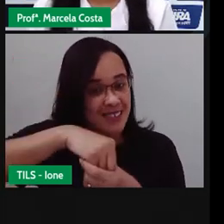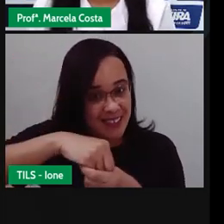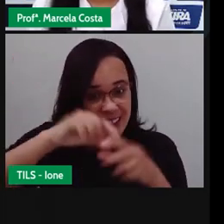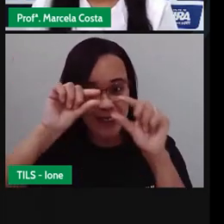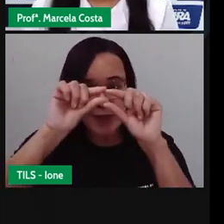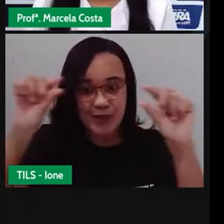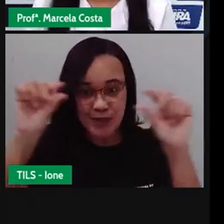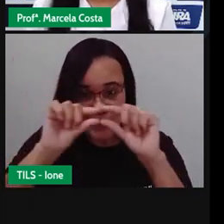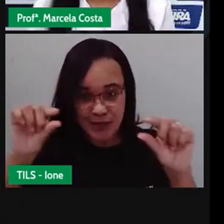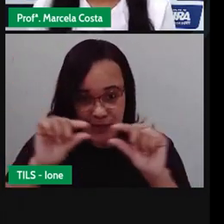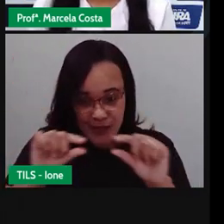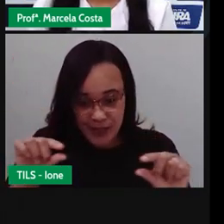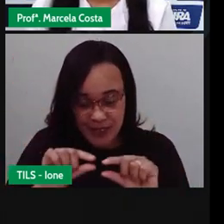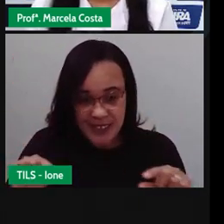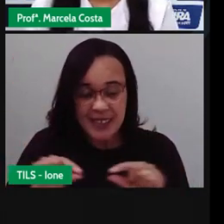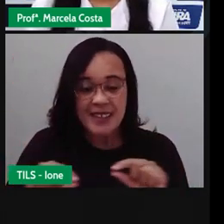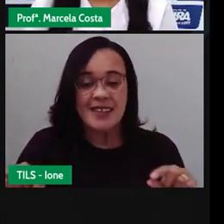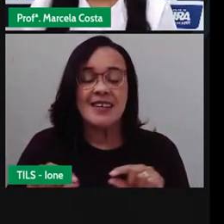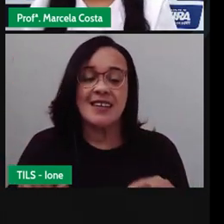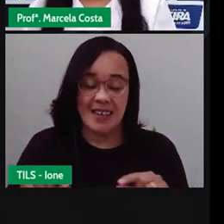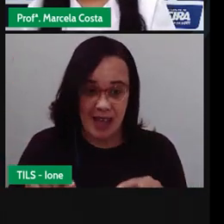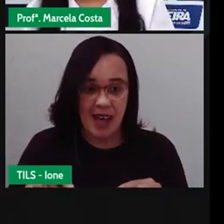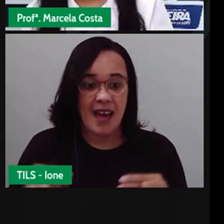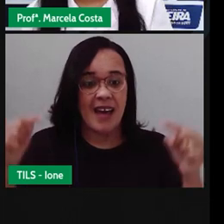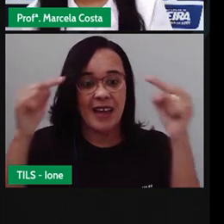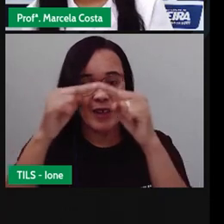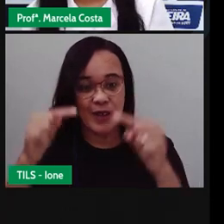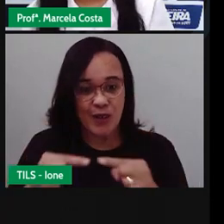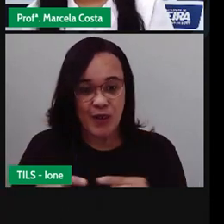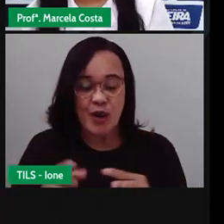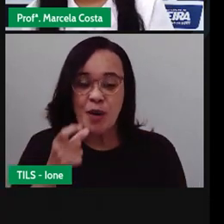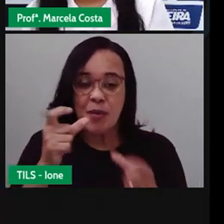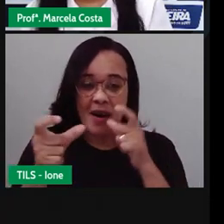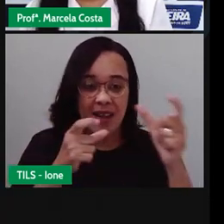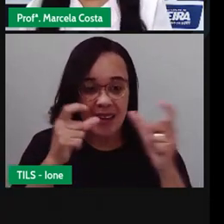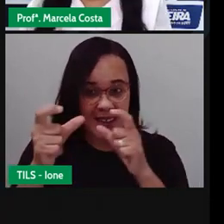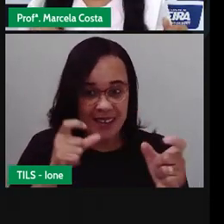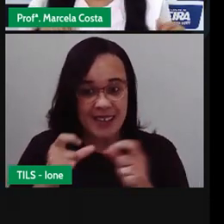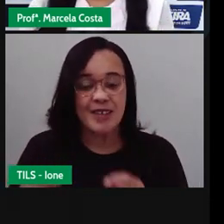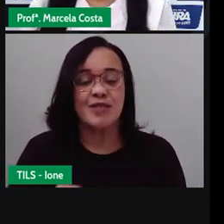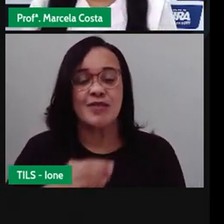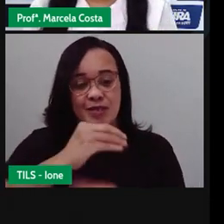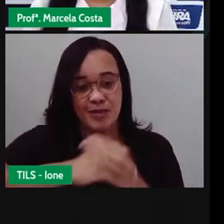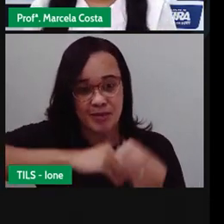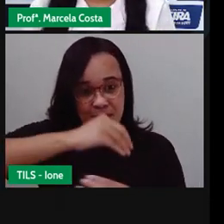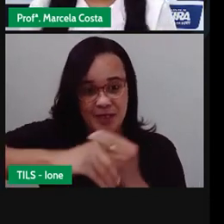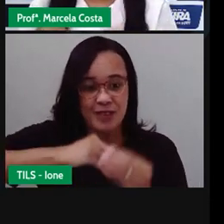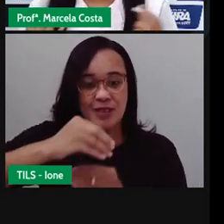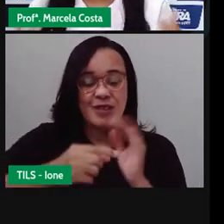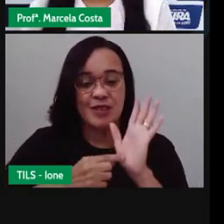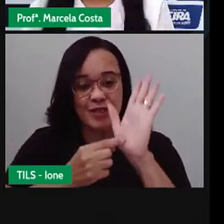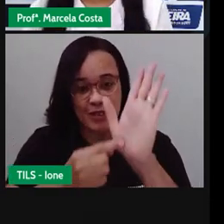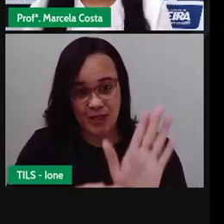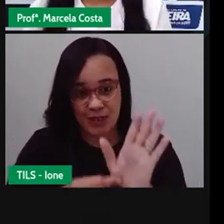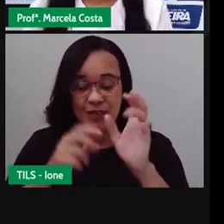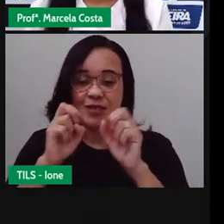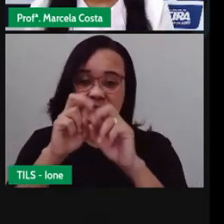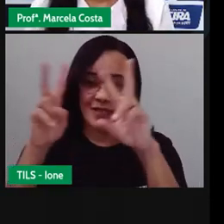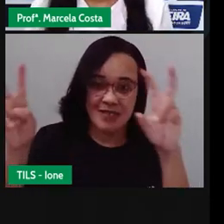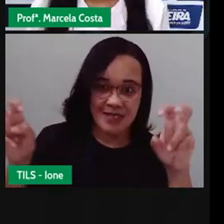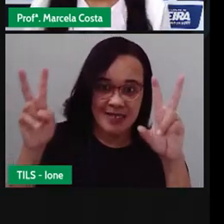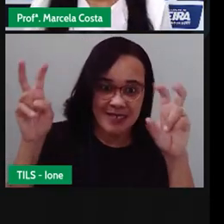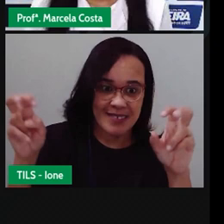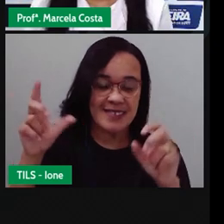diversos, rimados, que abordamos diferentes temas. A gente viu também, relembrou, na verdade,